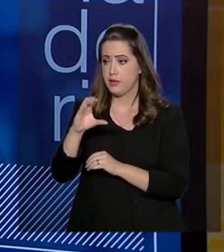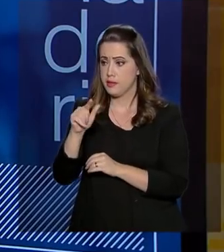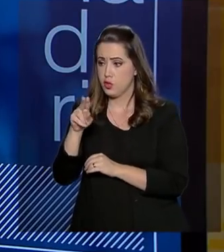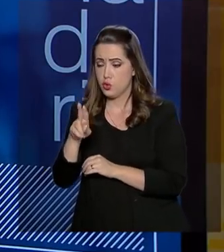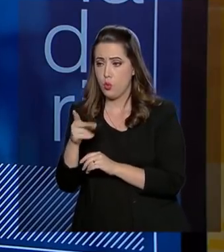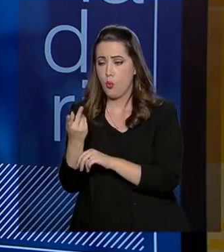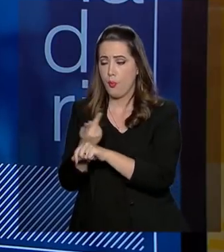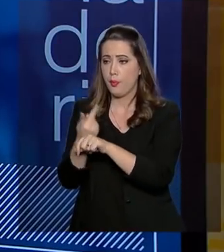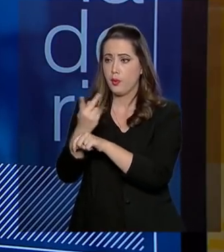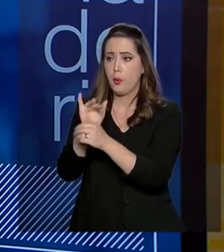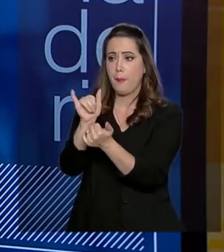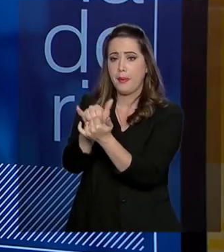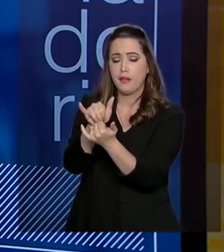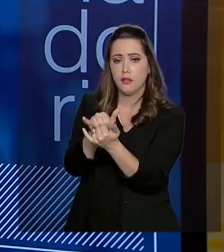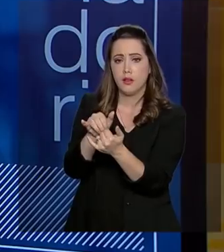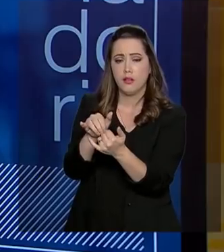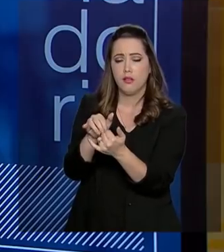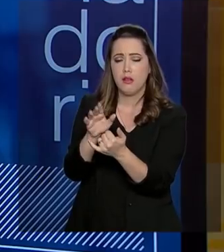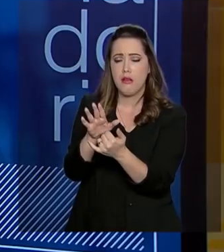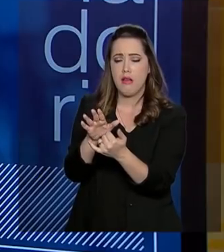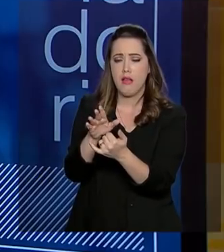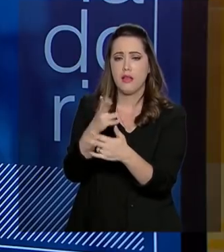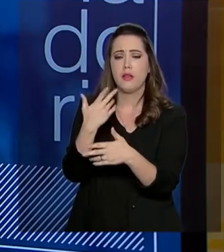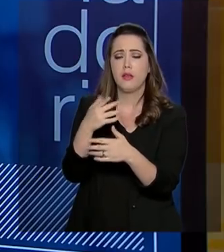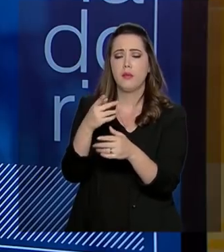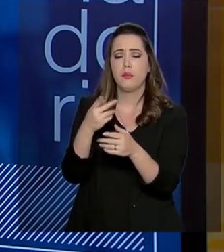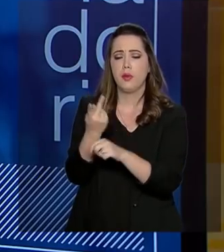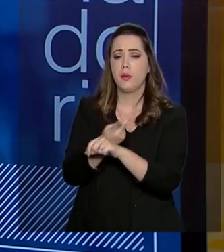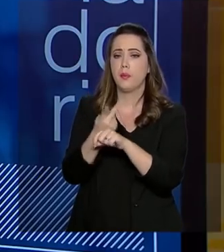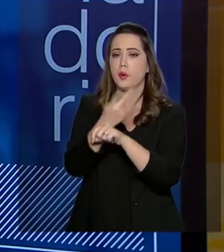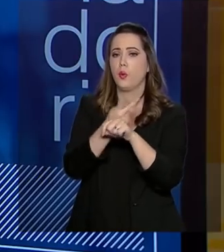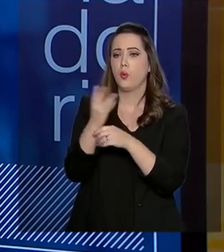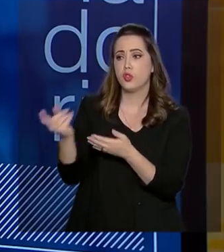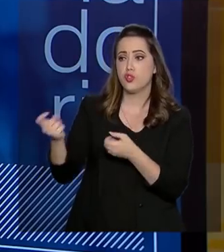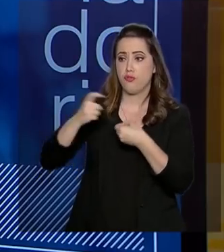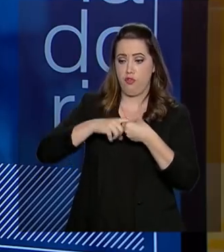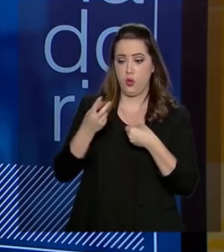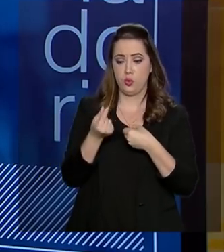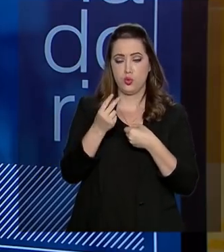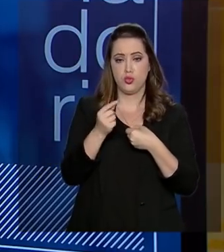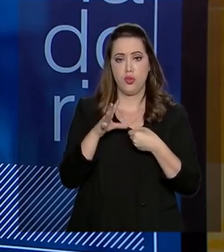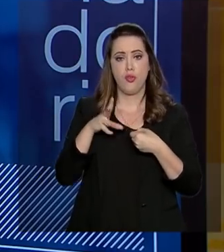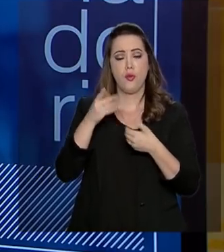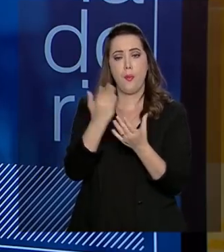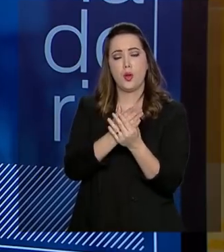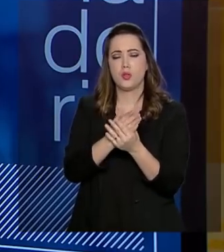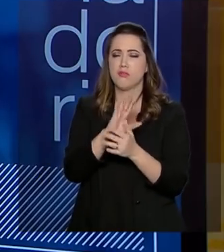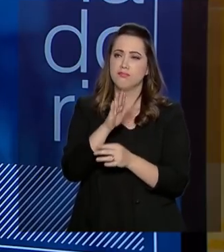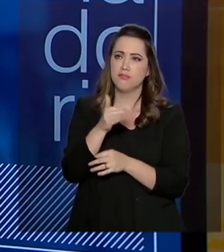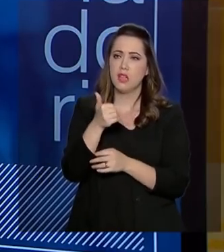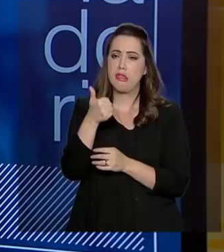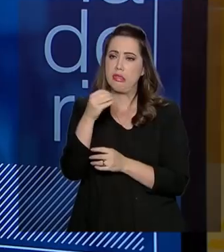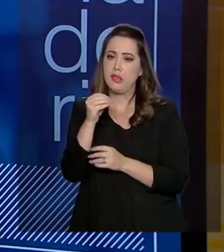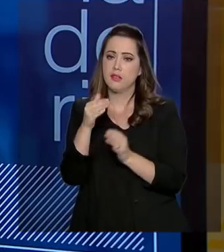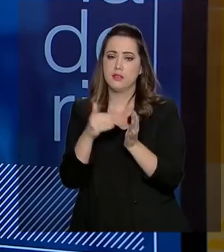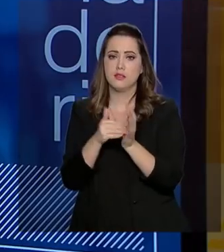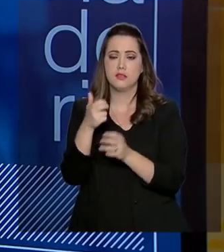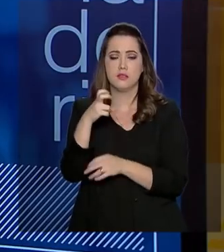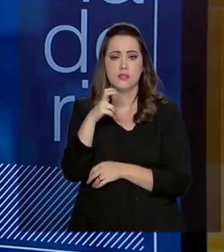chegam de 10% a 15% do valor dessas ações. Ou seja, do valor completo da ação, somente 10% 15% de